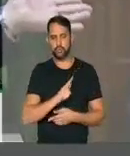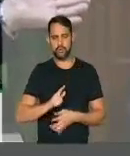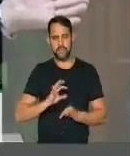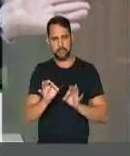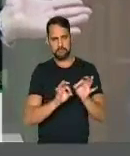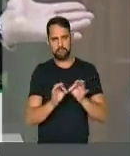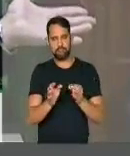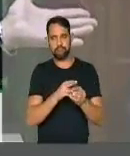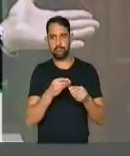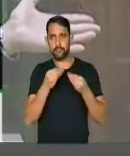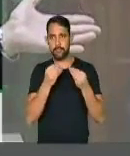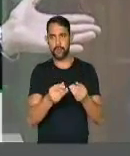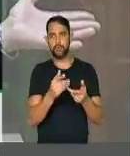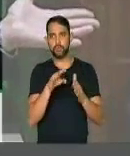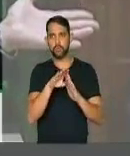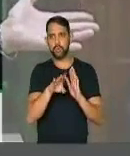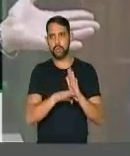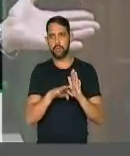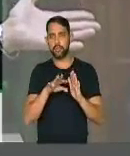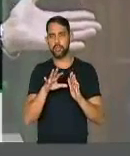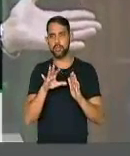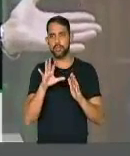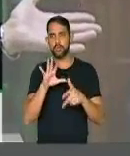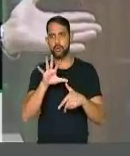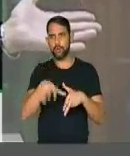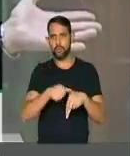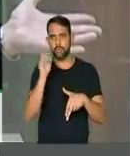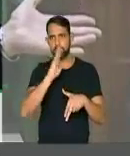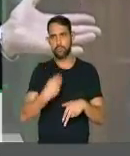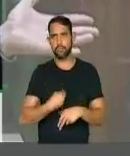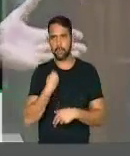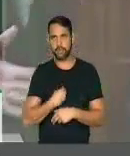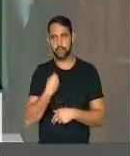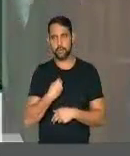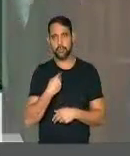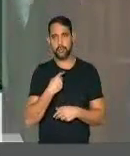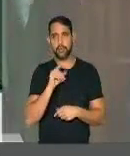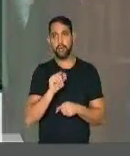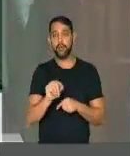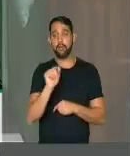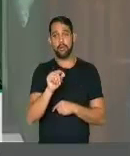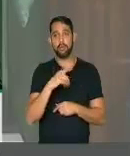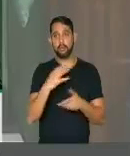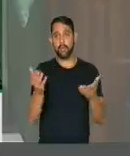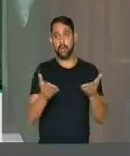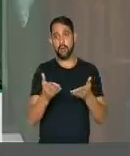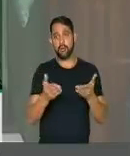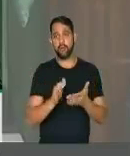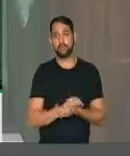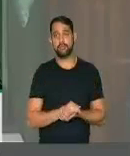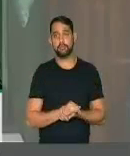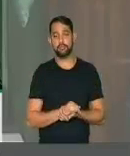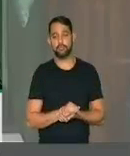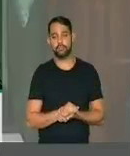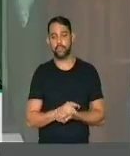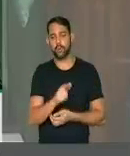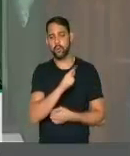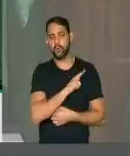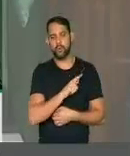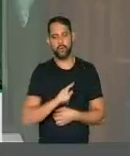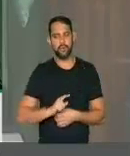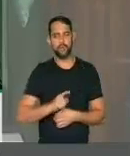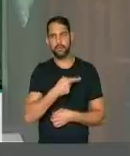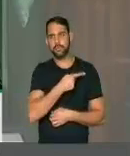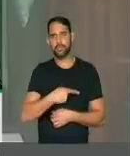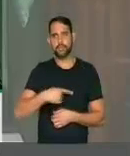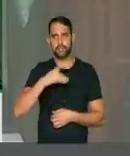ainda teve um dos maiores programas de corrupção da história do país. E, agora, o governo do